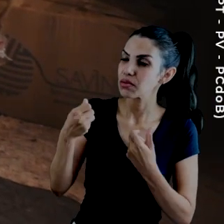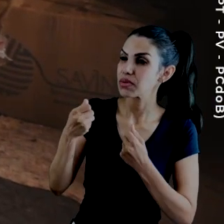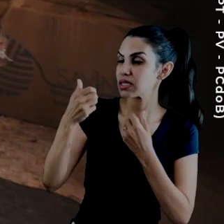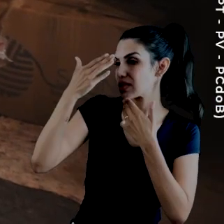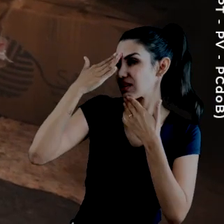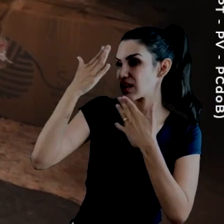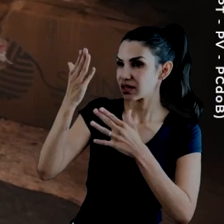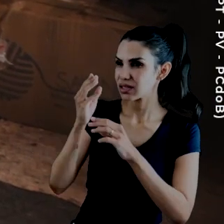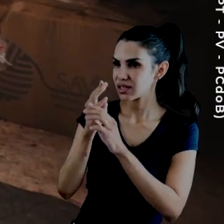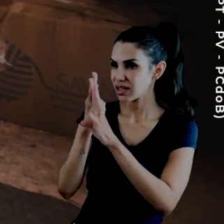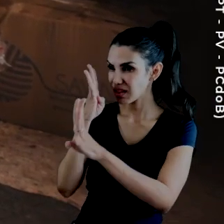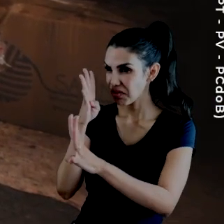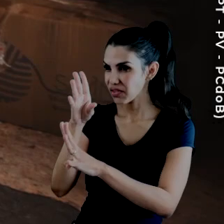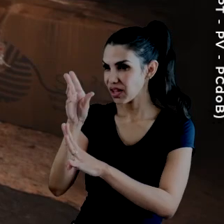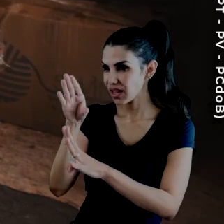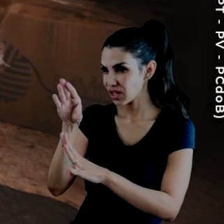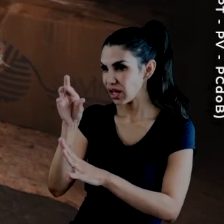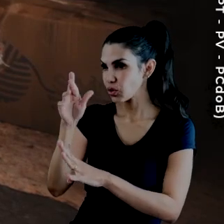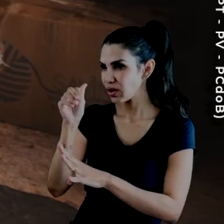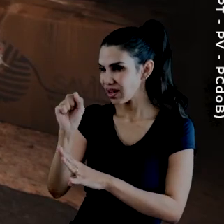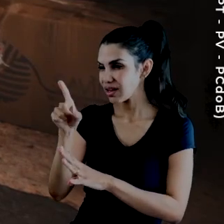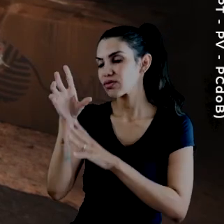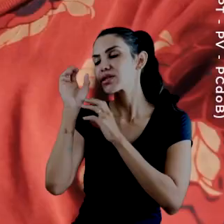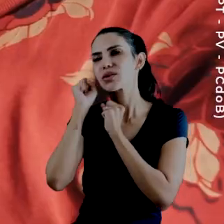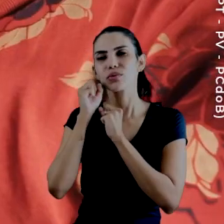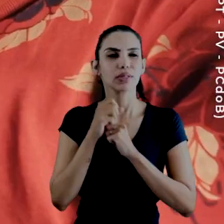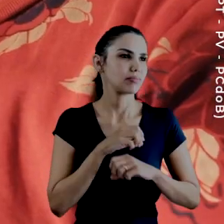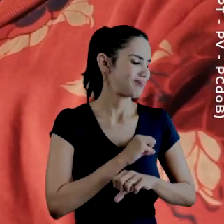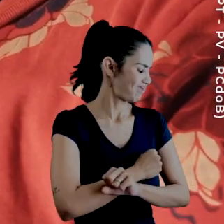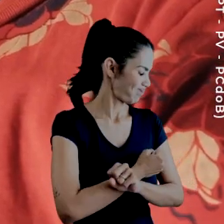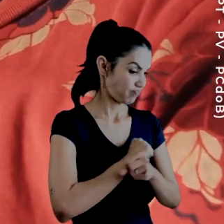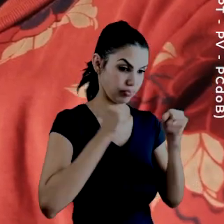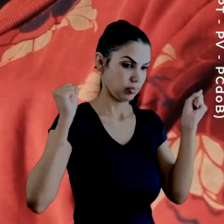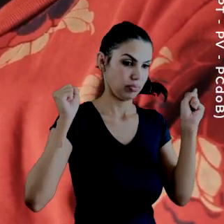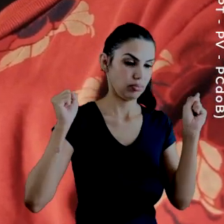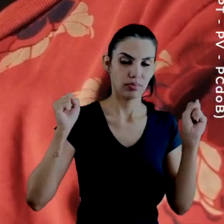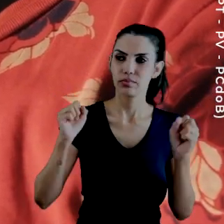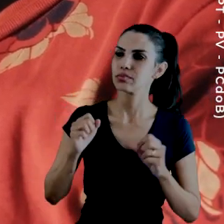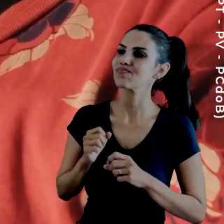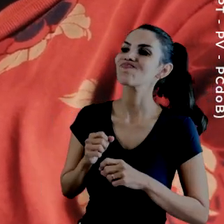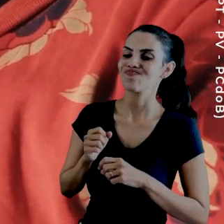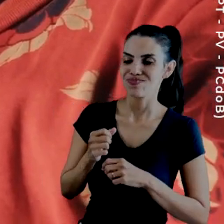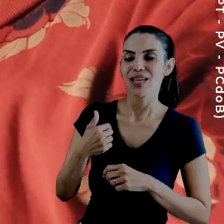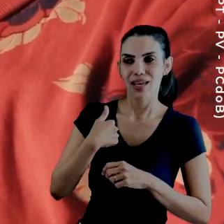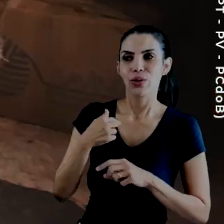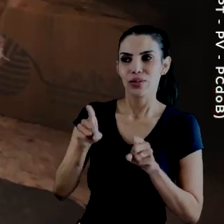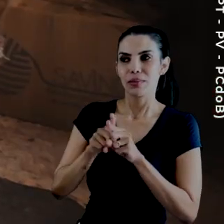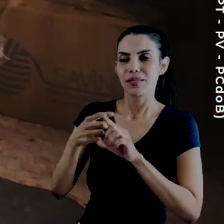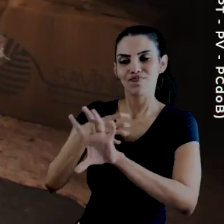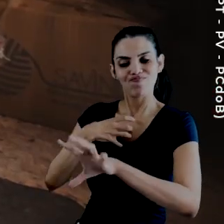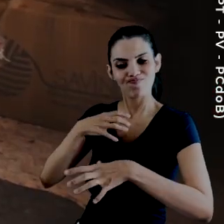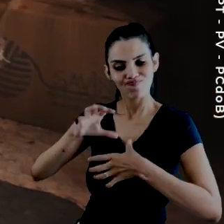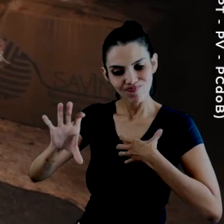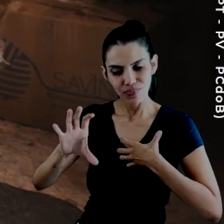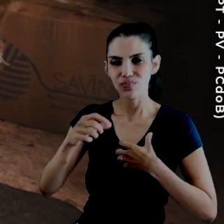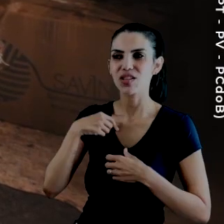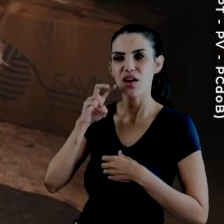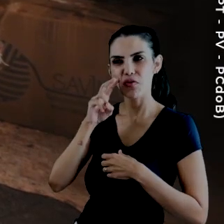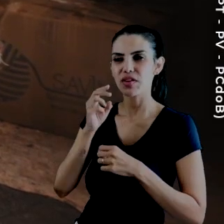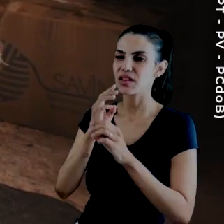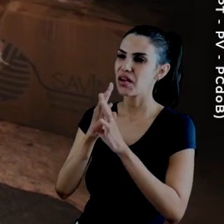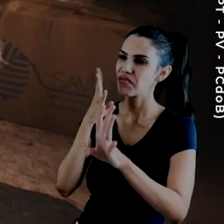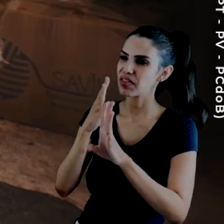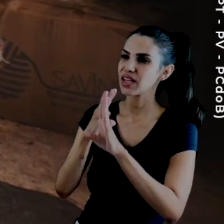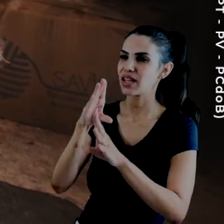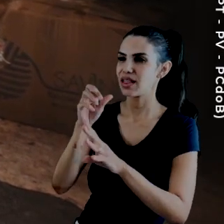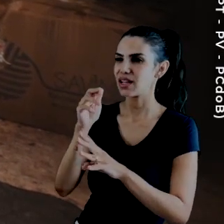por dormir na fila do Crás? É revoltante, né? E aí, assim como você, eu também fico revoltado. Porque eu fui à fila do Crás, eu